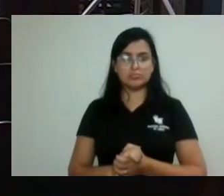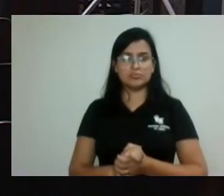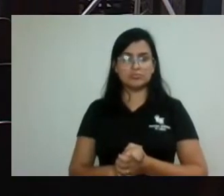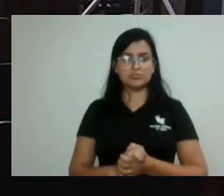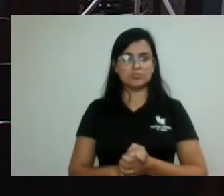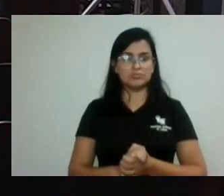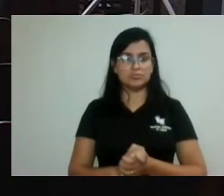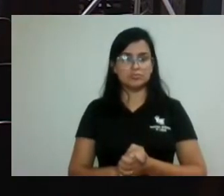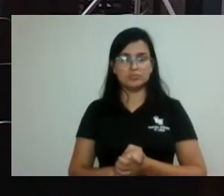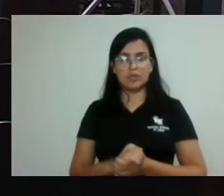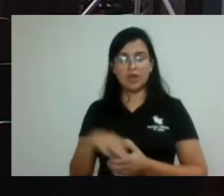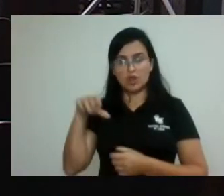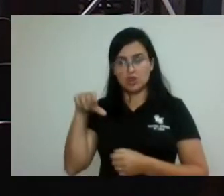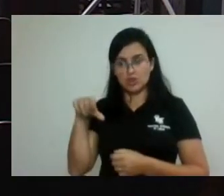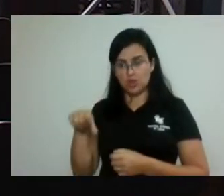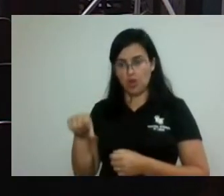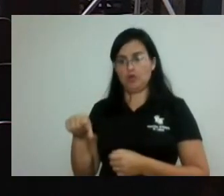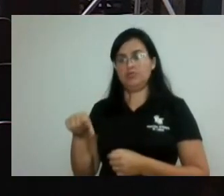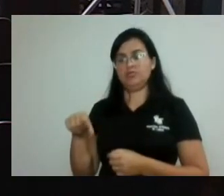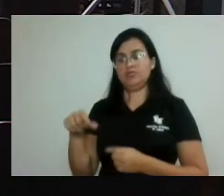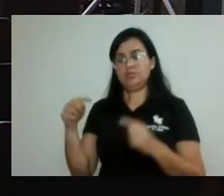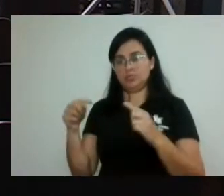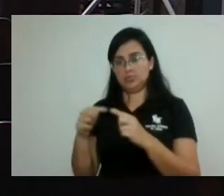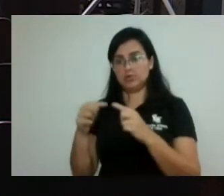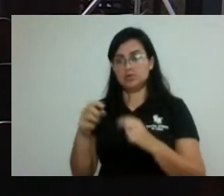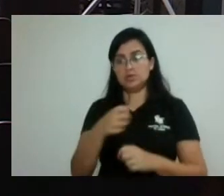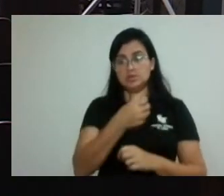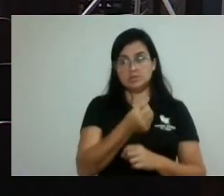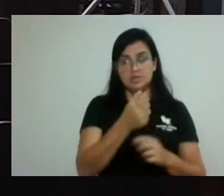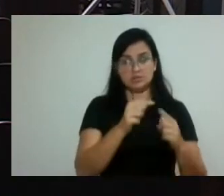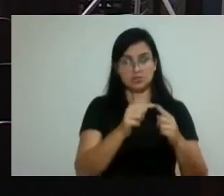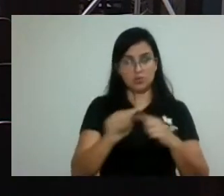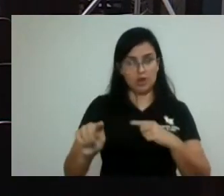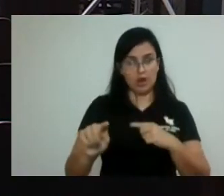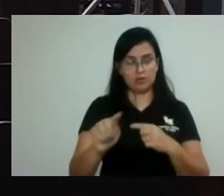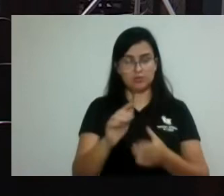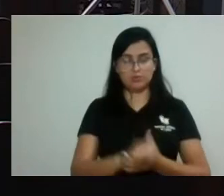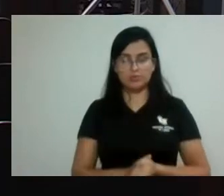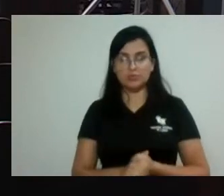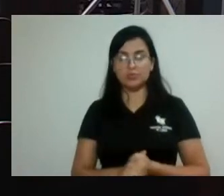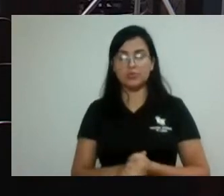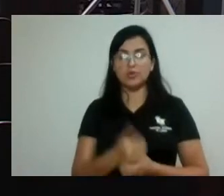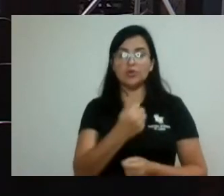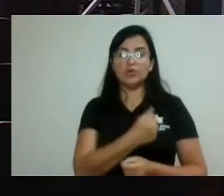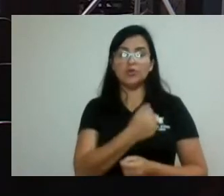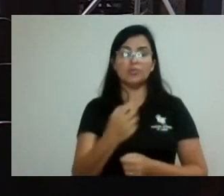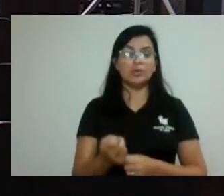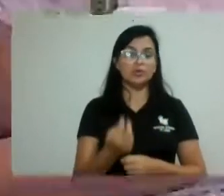Nove favoráveis e seis contrários. Número dois. Agora nós vamos fazer.